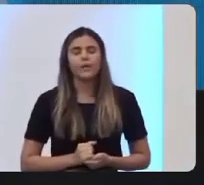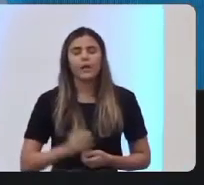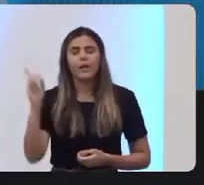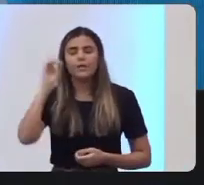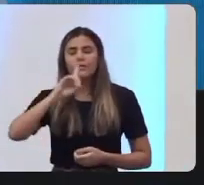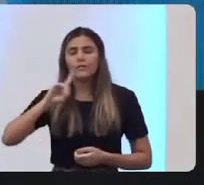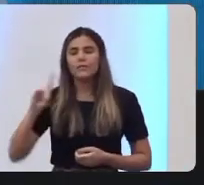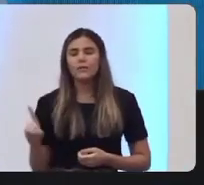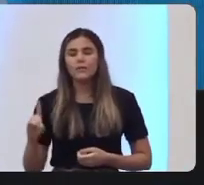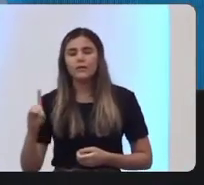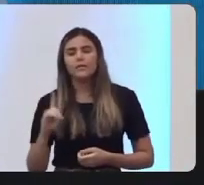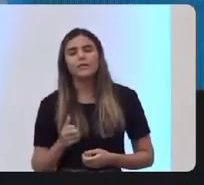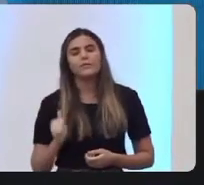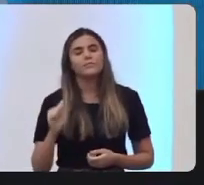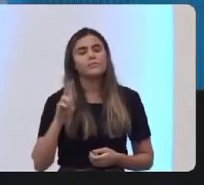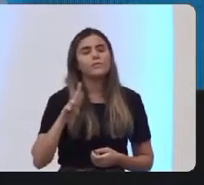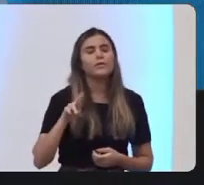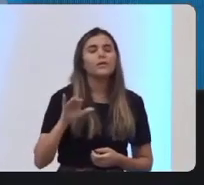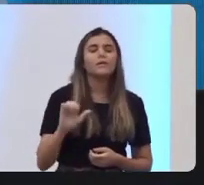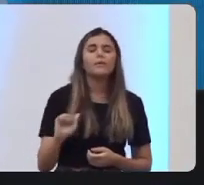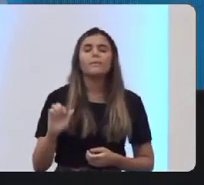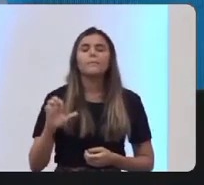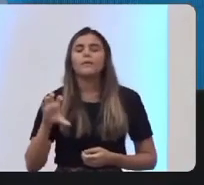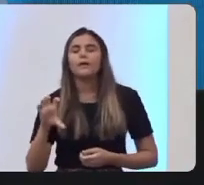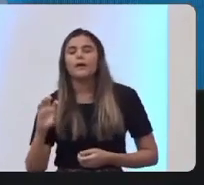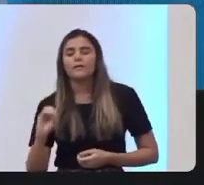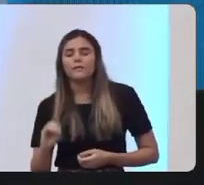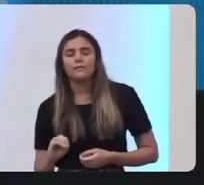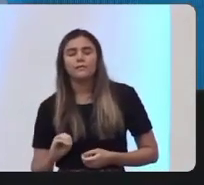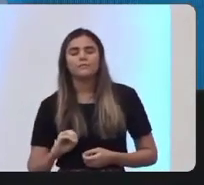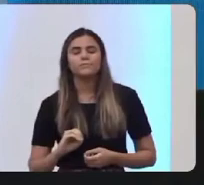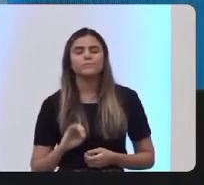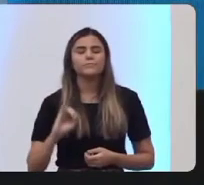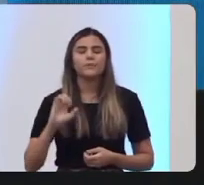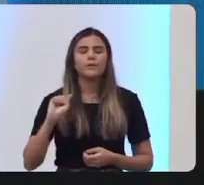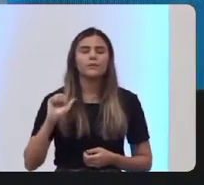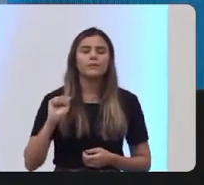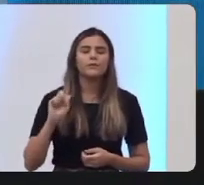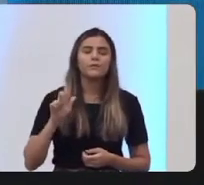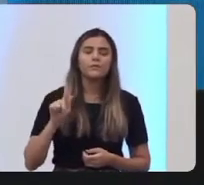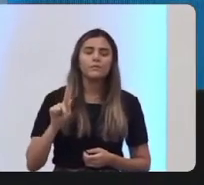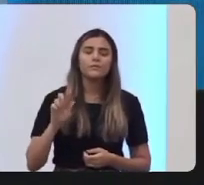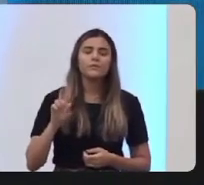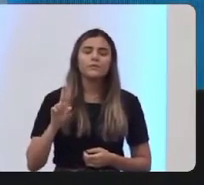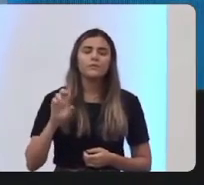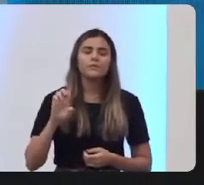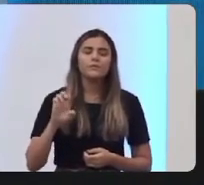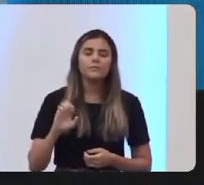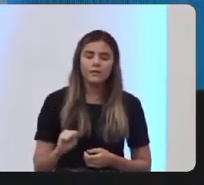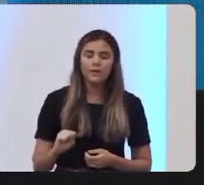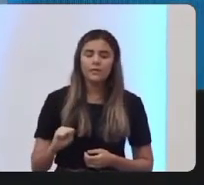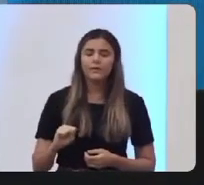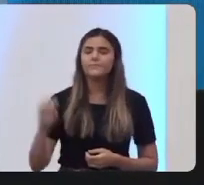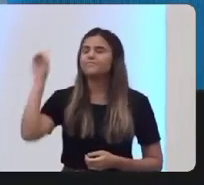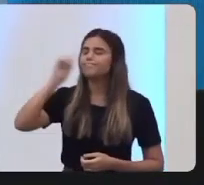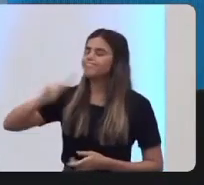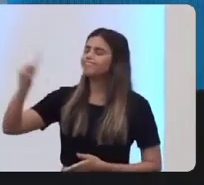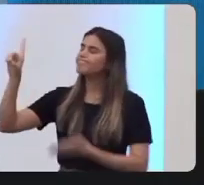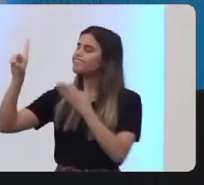Abraão, Deus de Isaac, Deus de Jacó. Tu és o nosso Deus por excelência.